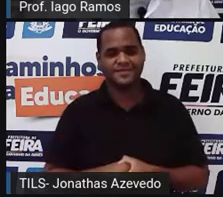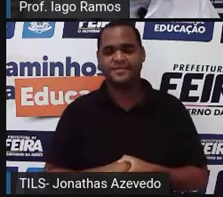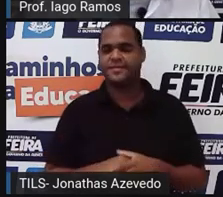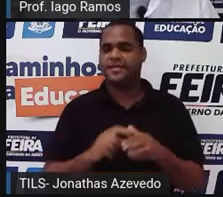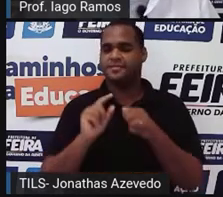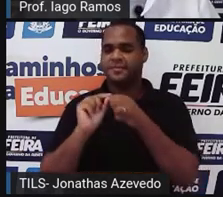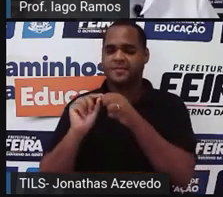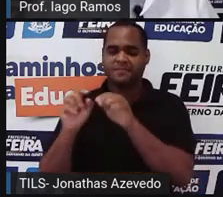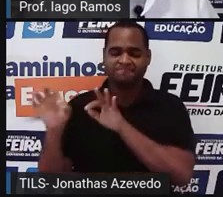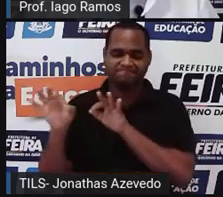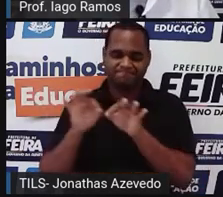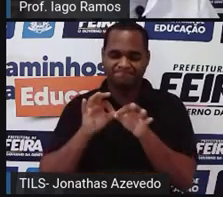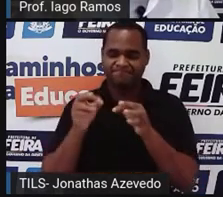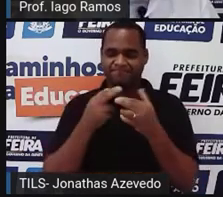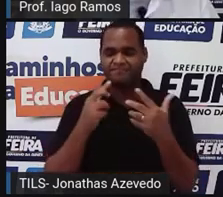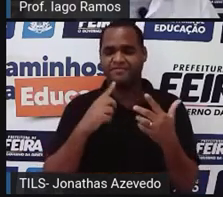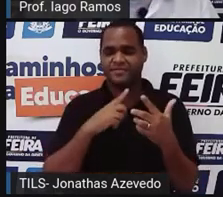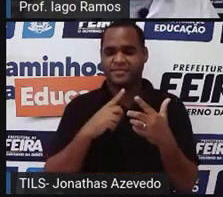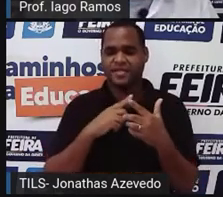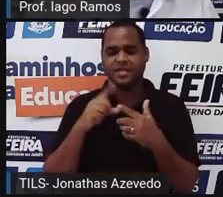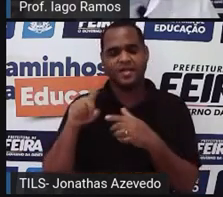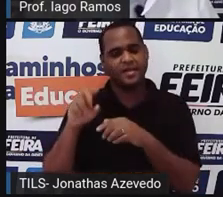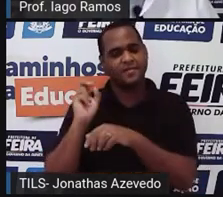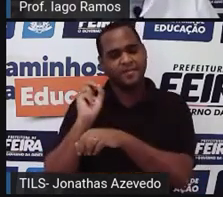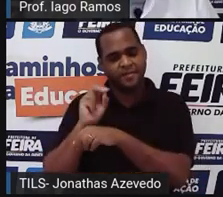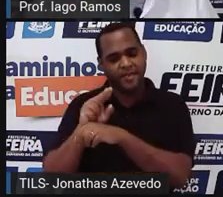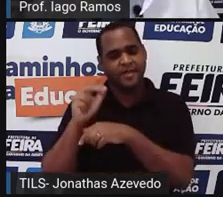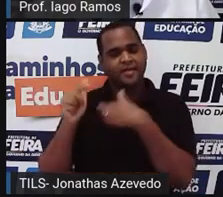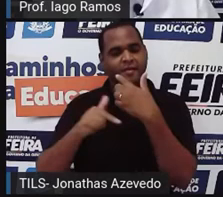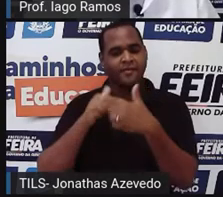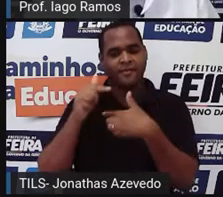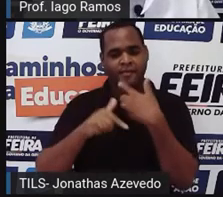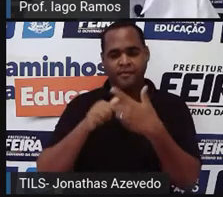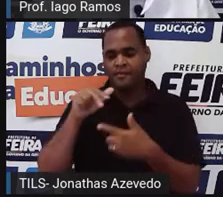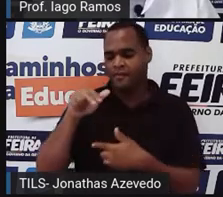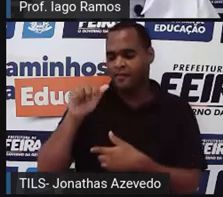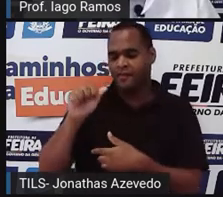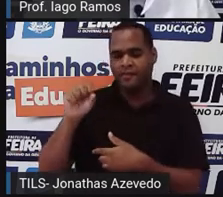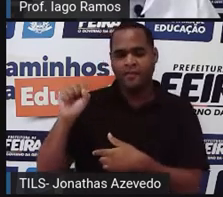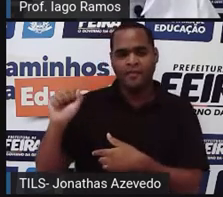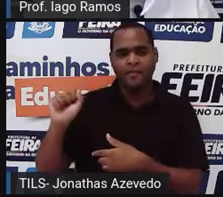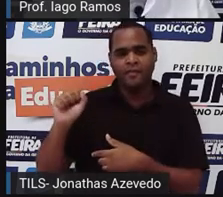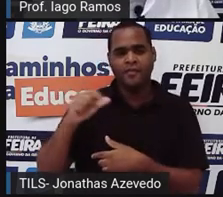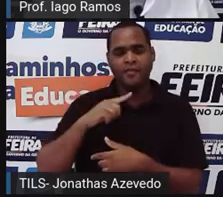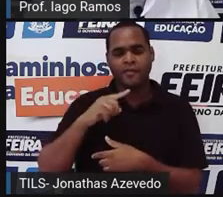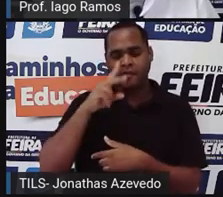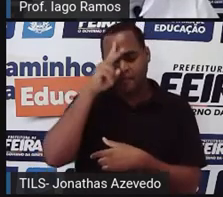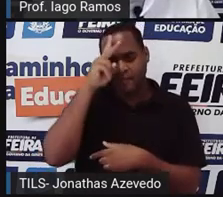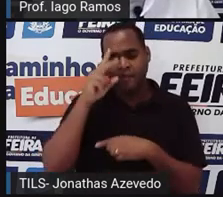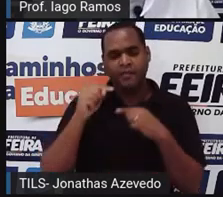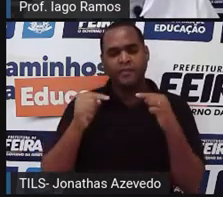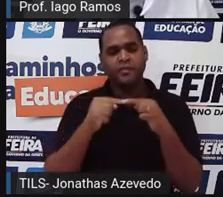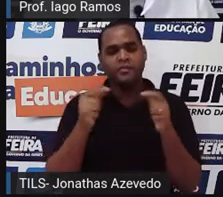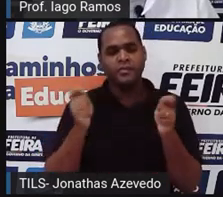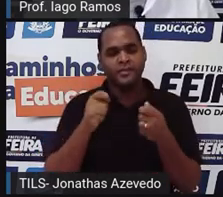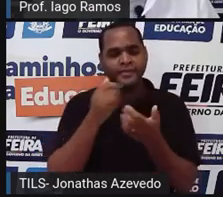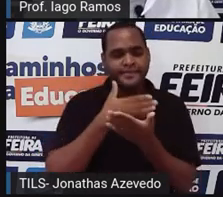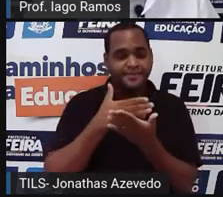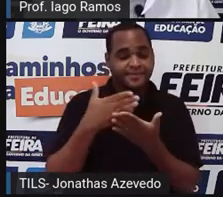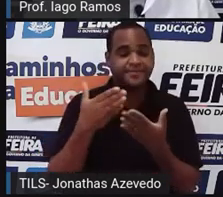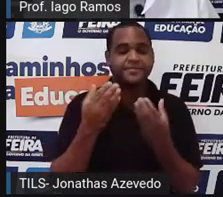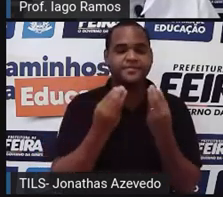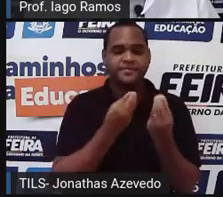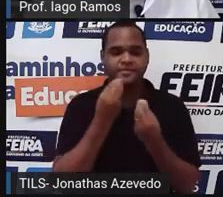fez parte, né, ela foi uma funcionária da NASA e a história dela começa, né,